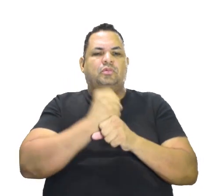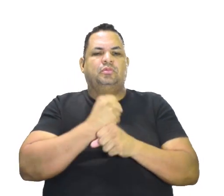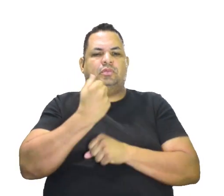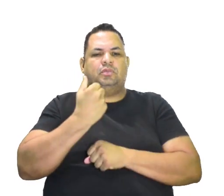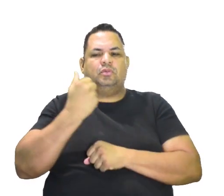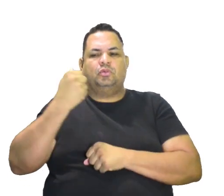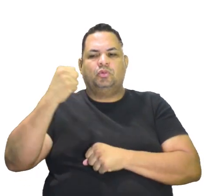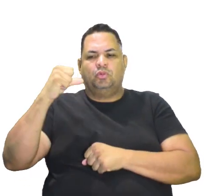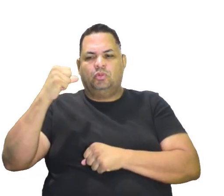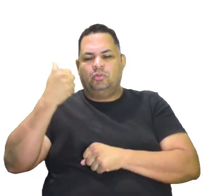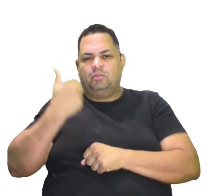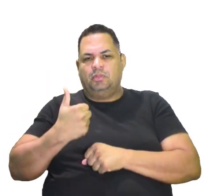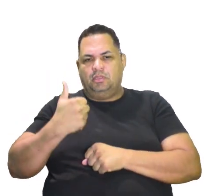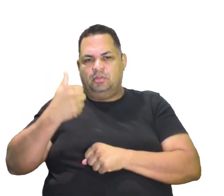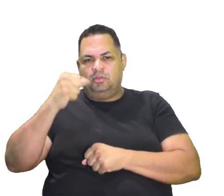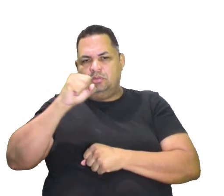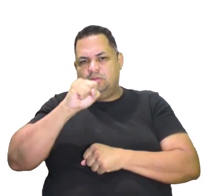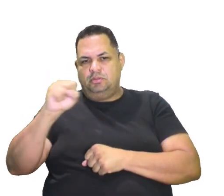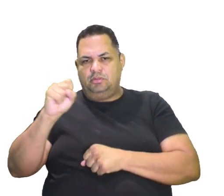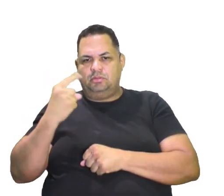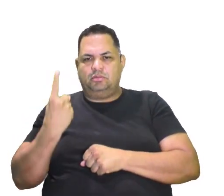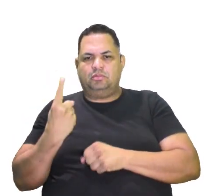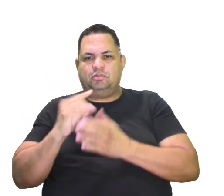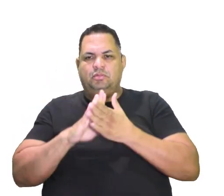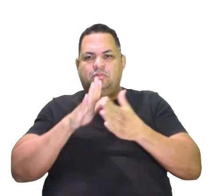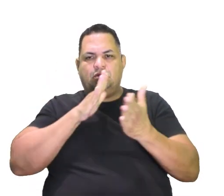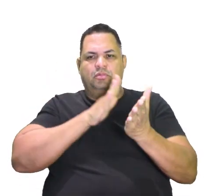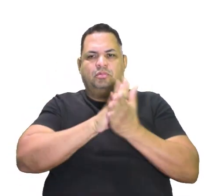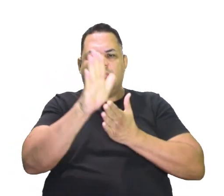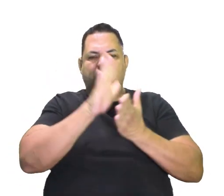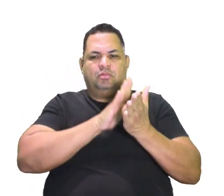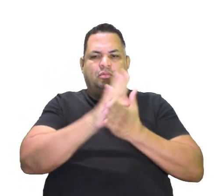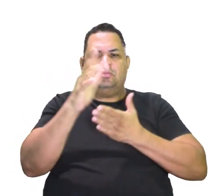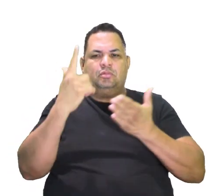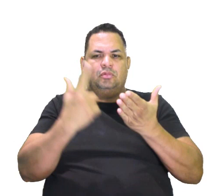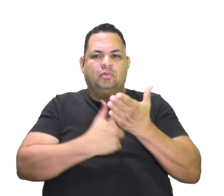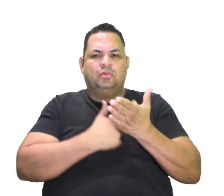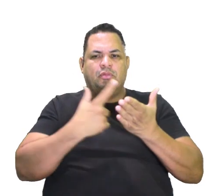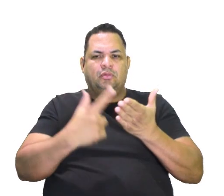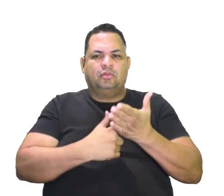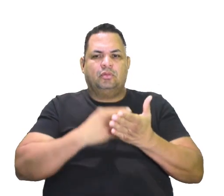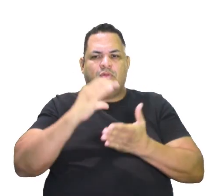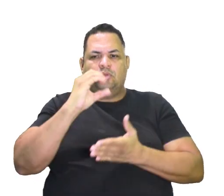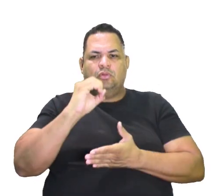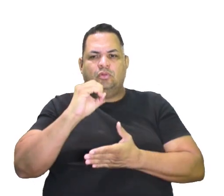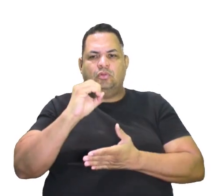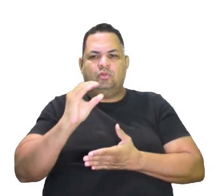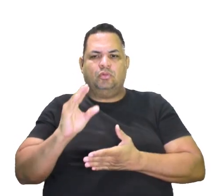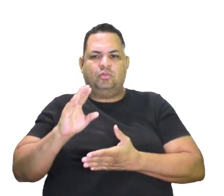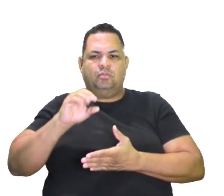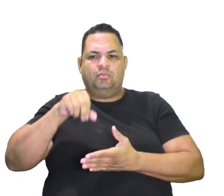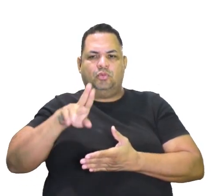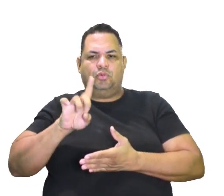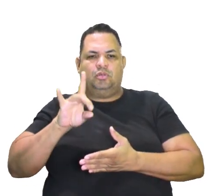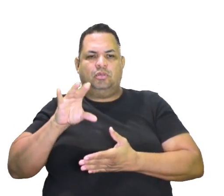com a publicação de um mulato de